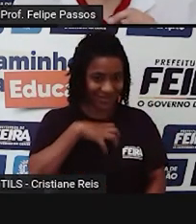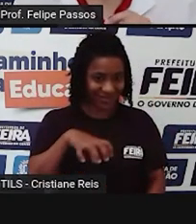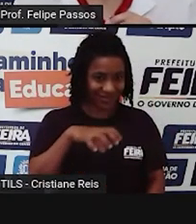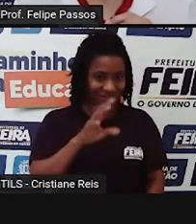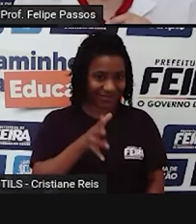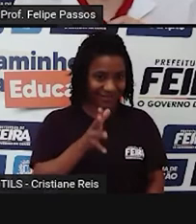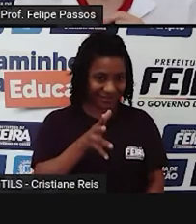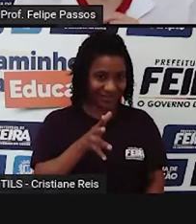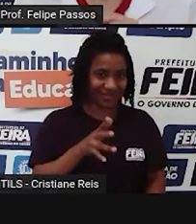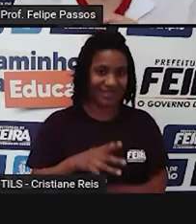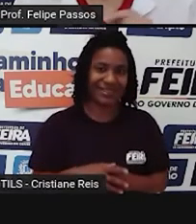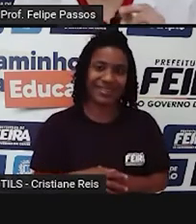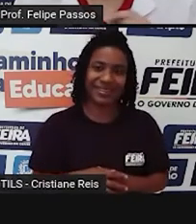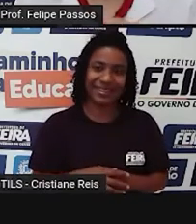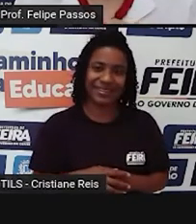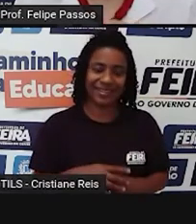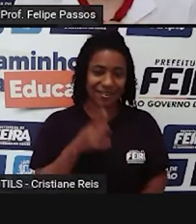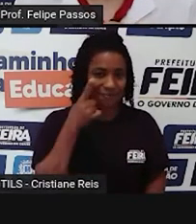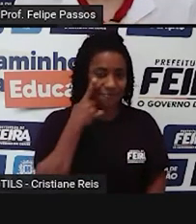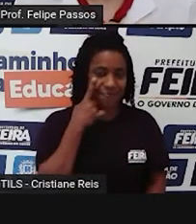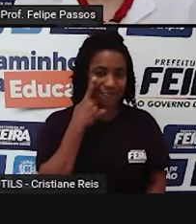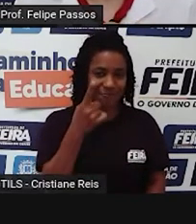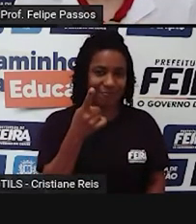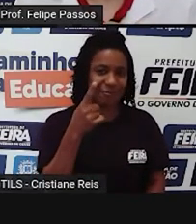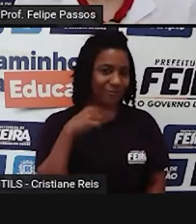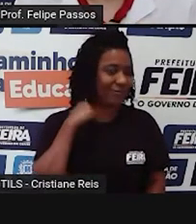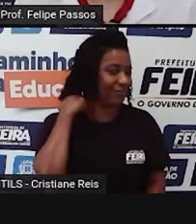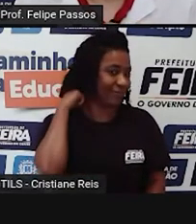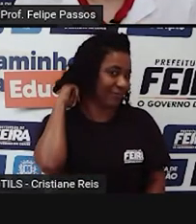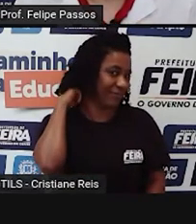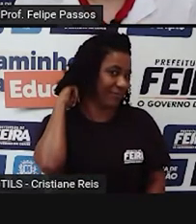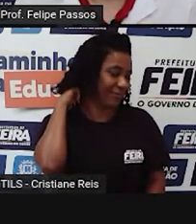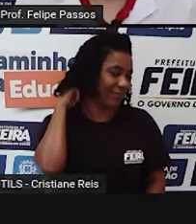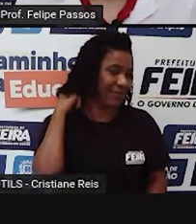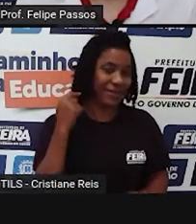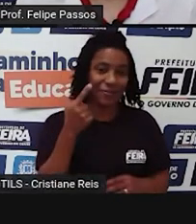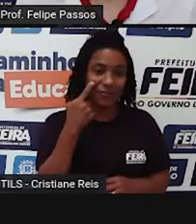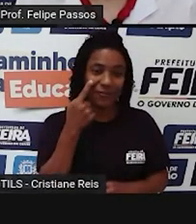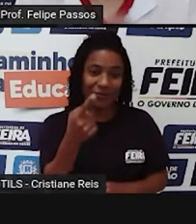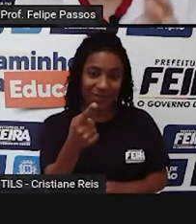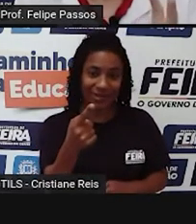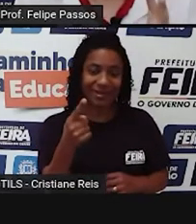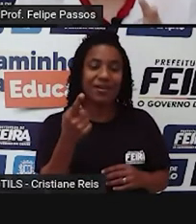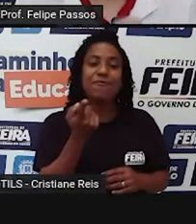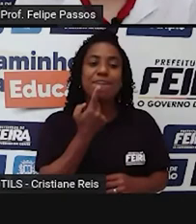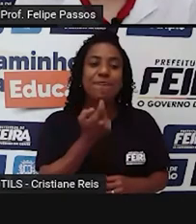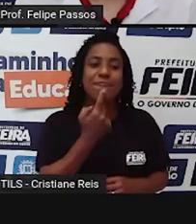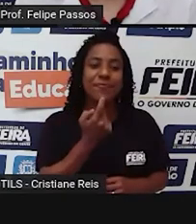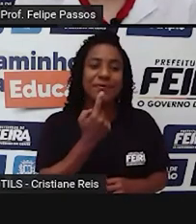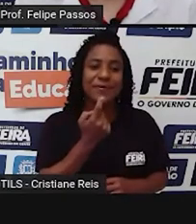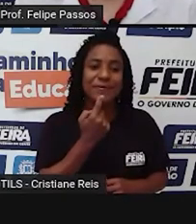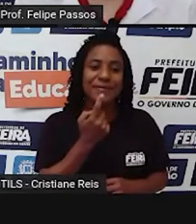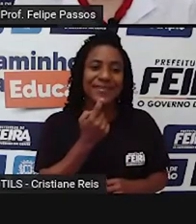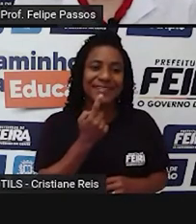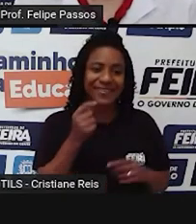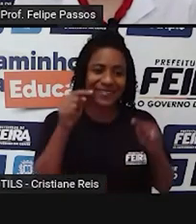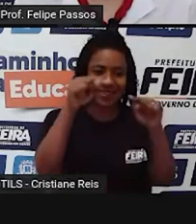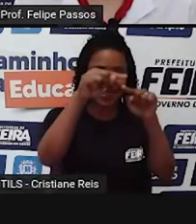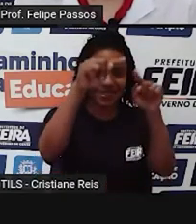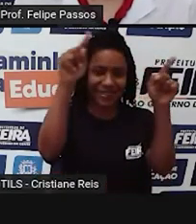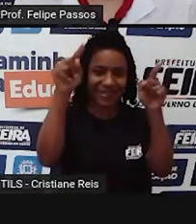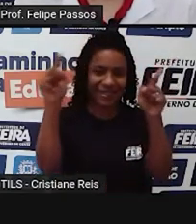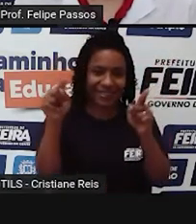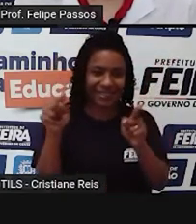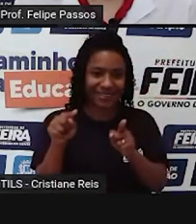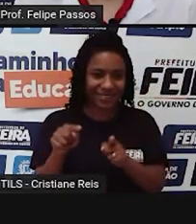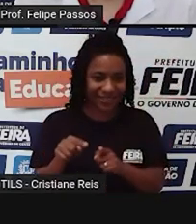lado de Salvador, tá vendo que tem aqui uma fronteira com a linha vermelha? Os limites de uma cidade, né, com a linha